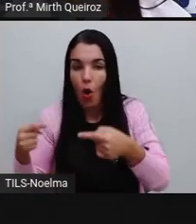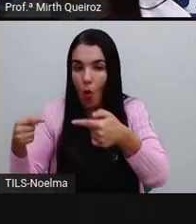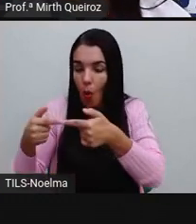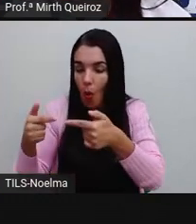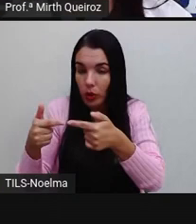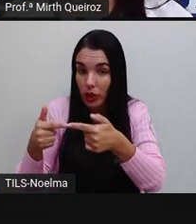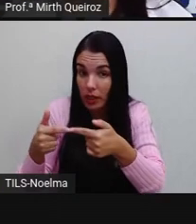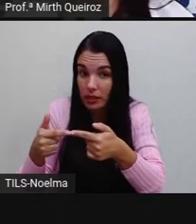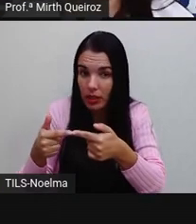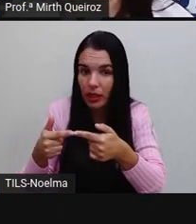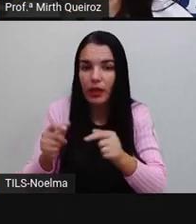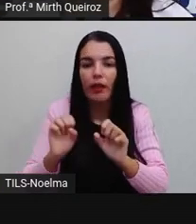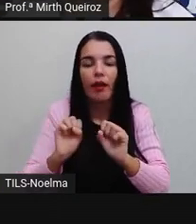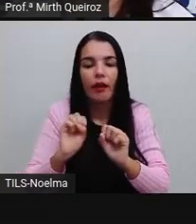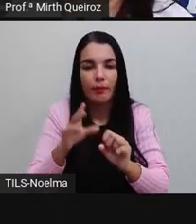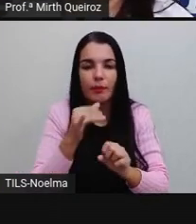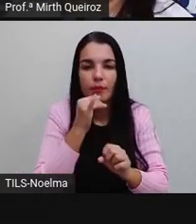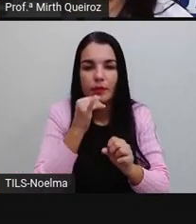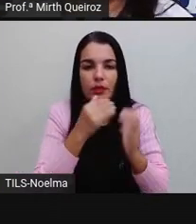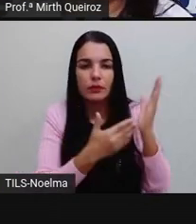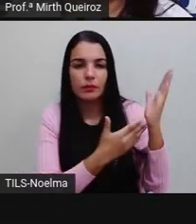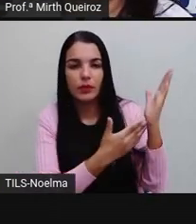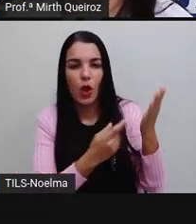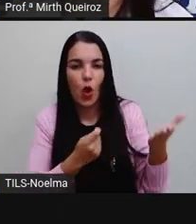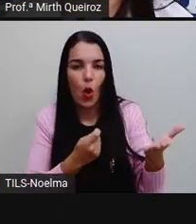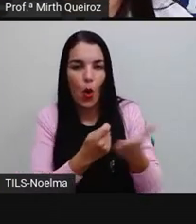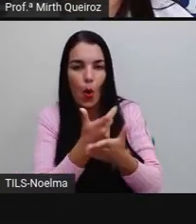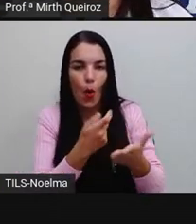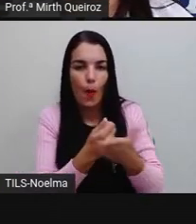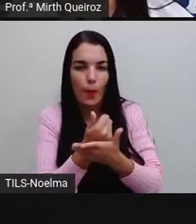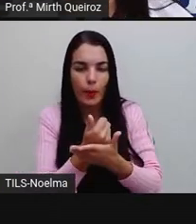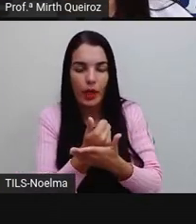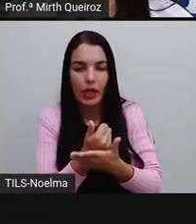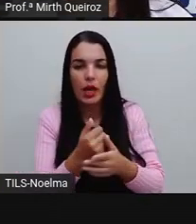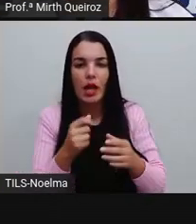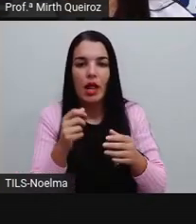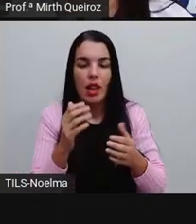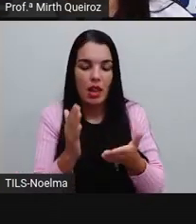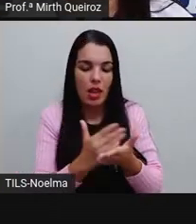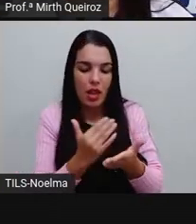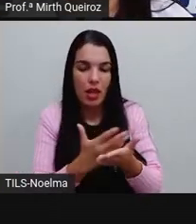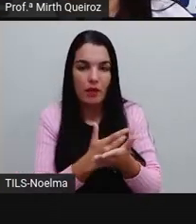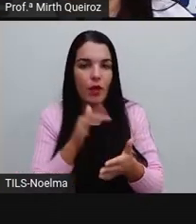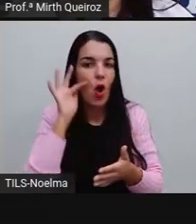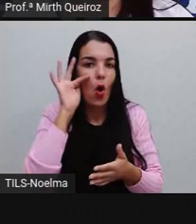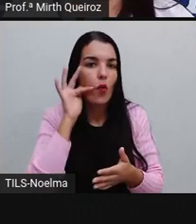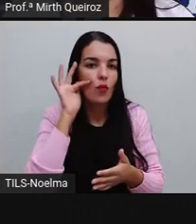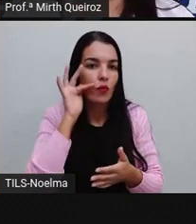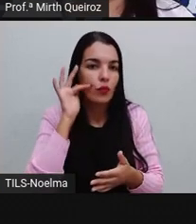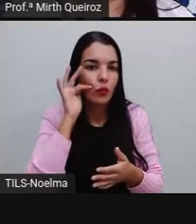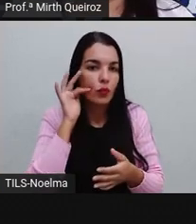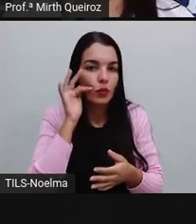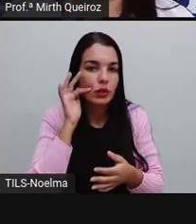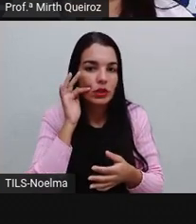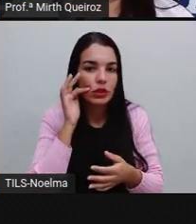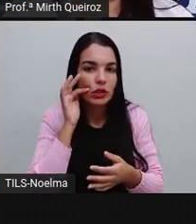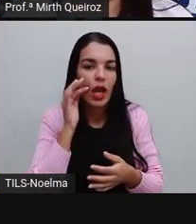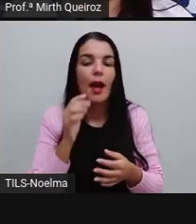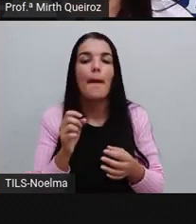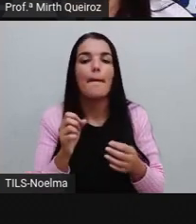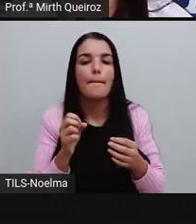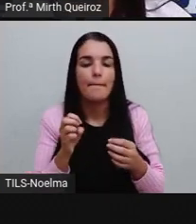concordância. Por exemplo, comprei livros e pera madura. Neste caso aí, nós temos os